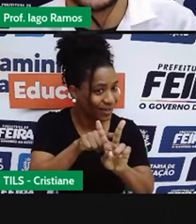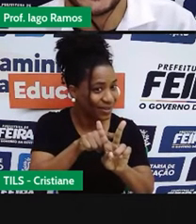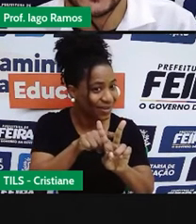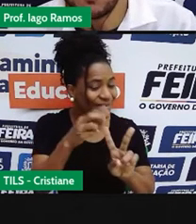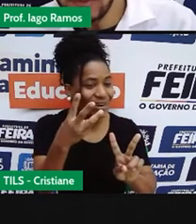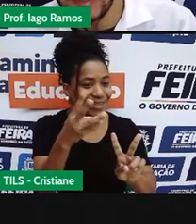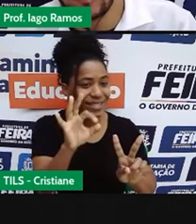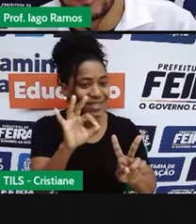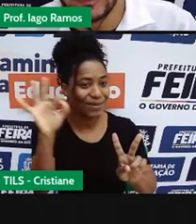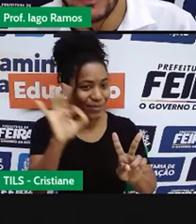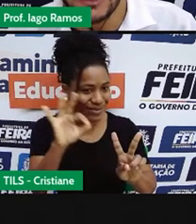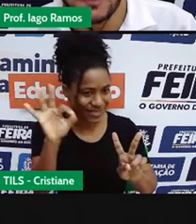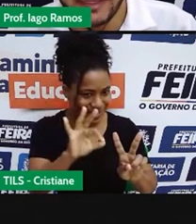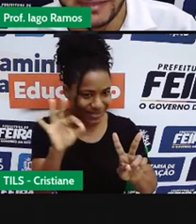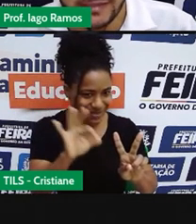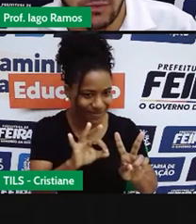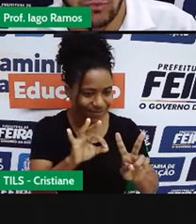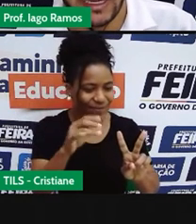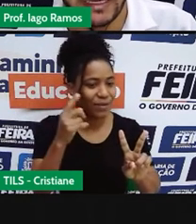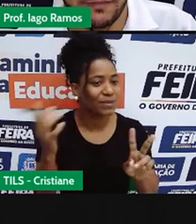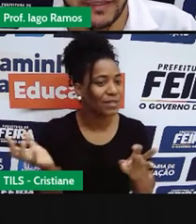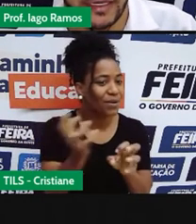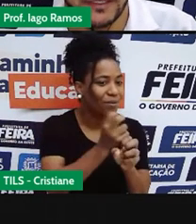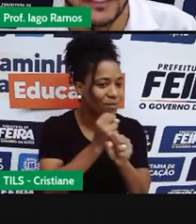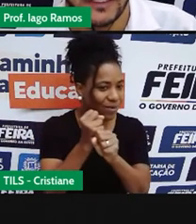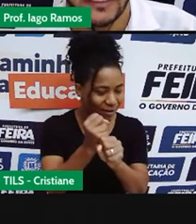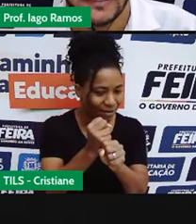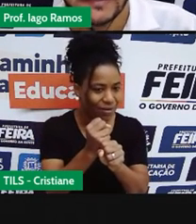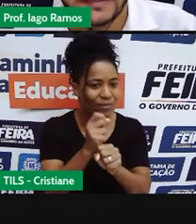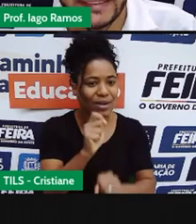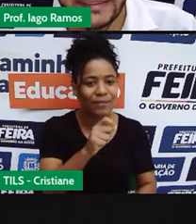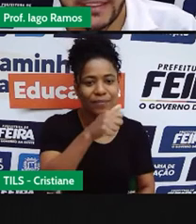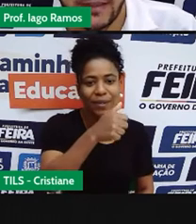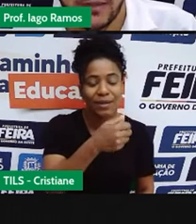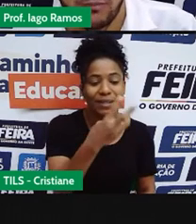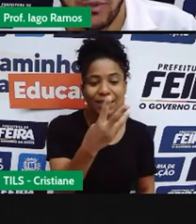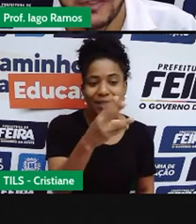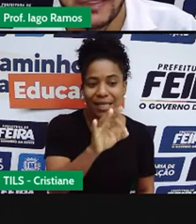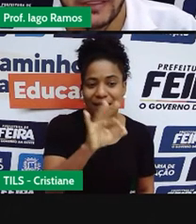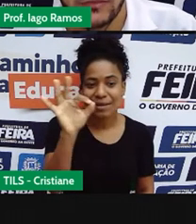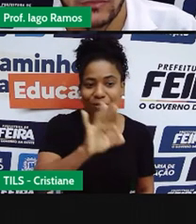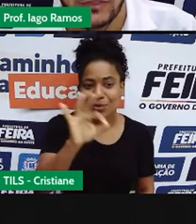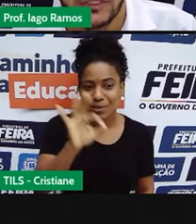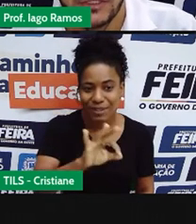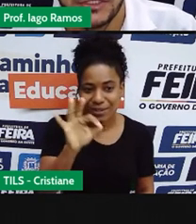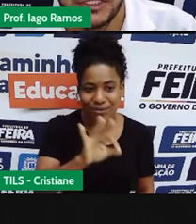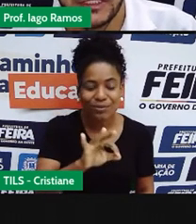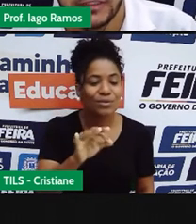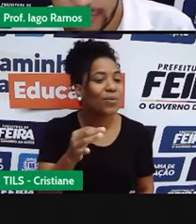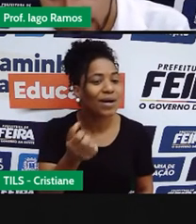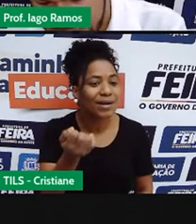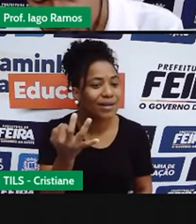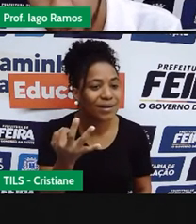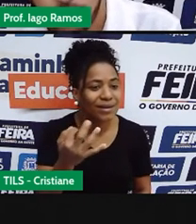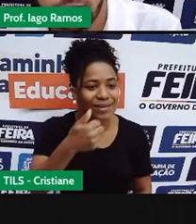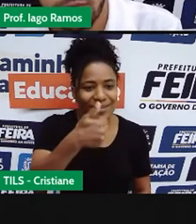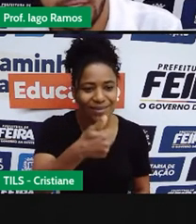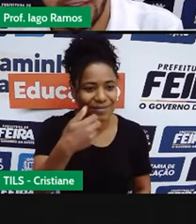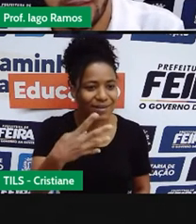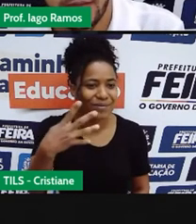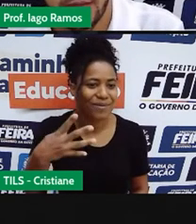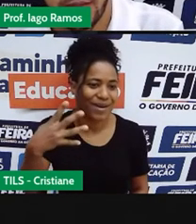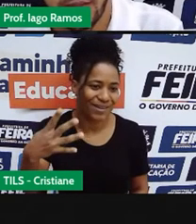aumento de 30%. Então, a gente precisa calcular, na verdade, 30% de R